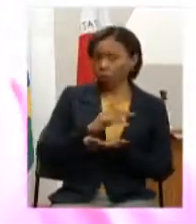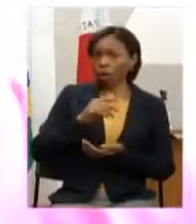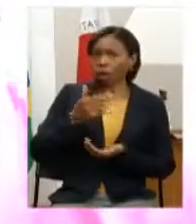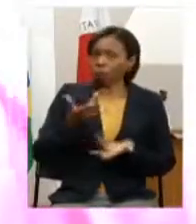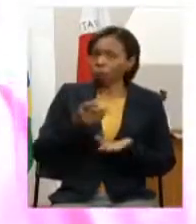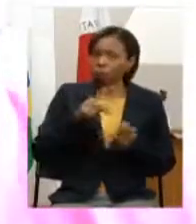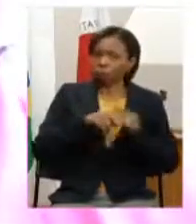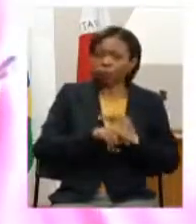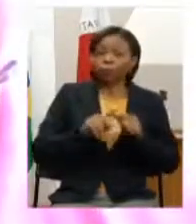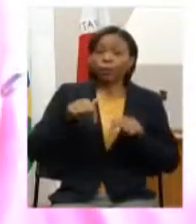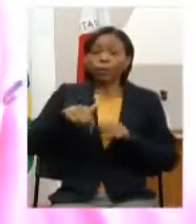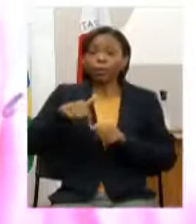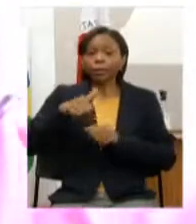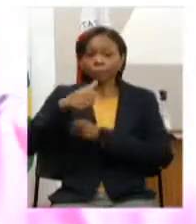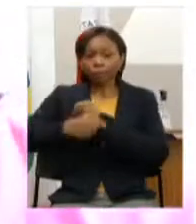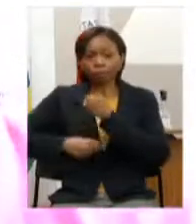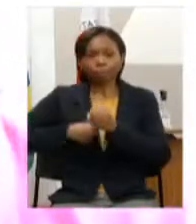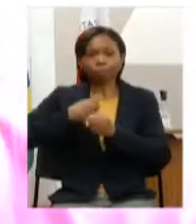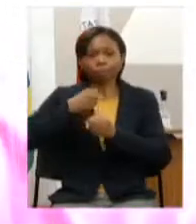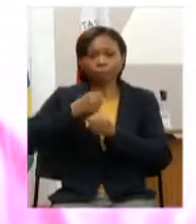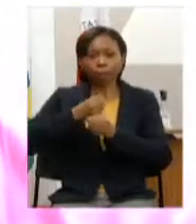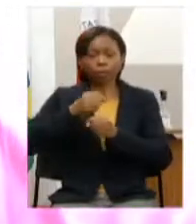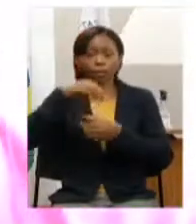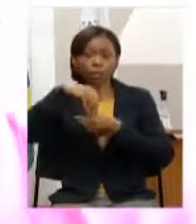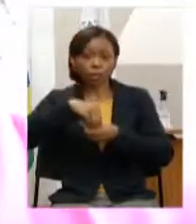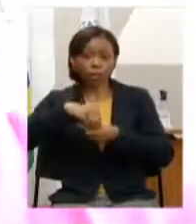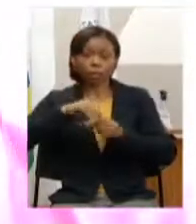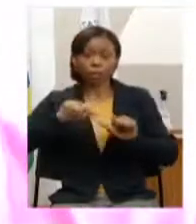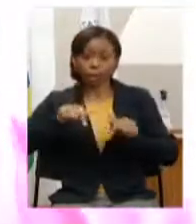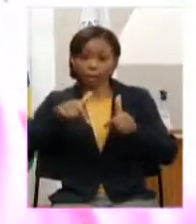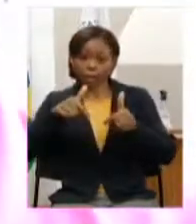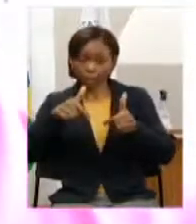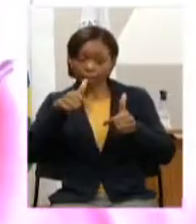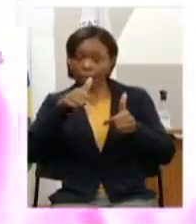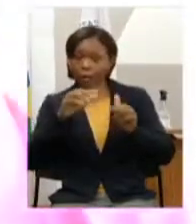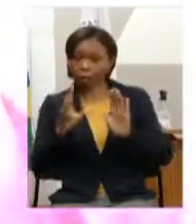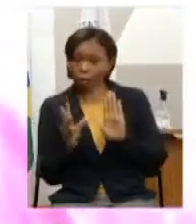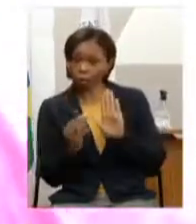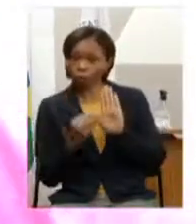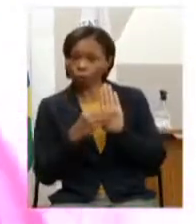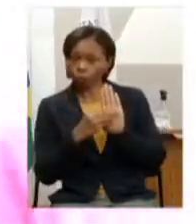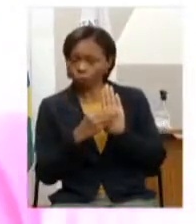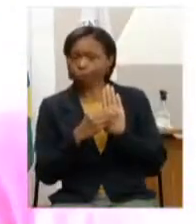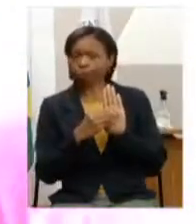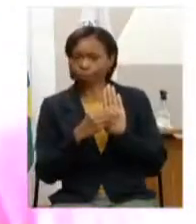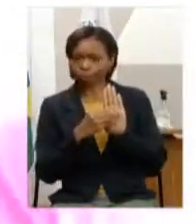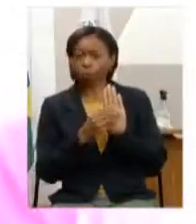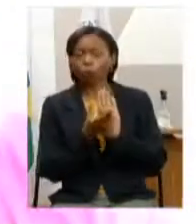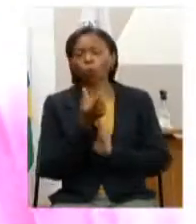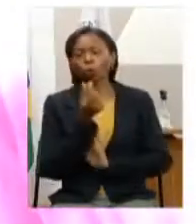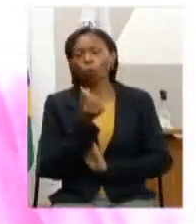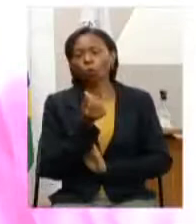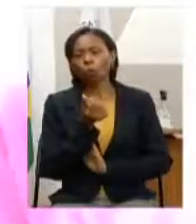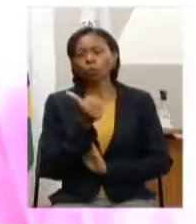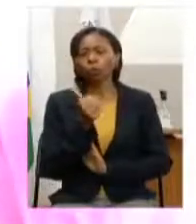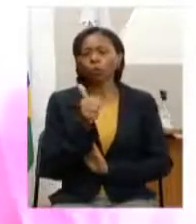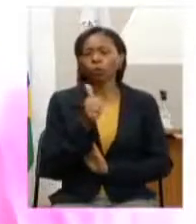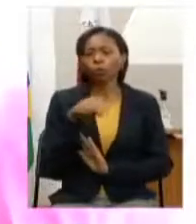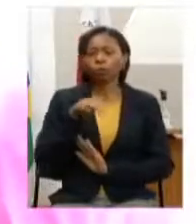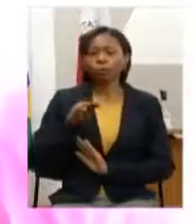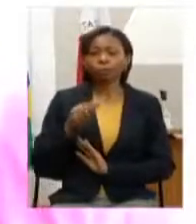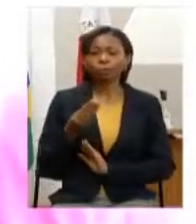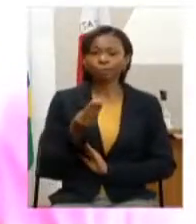posto lá na ação onde que origina a moção está colocado um valor de 11 milhões